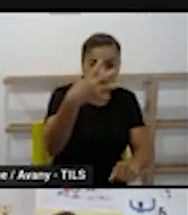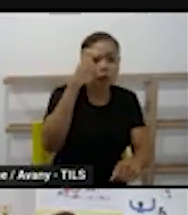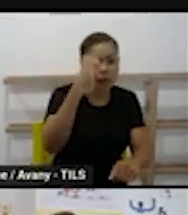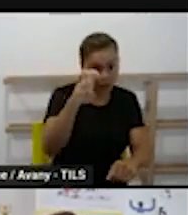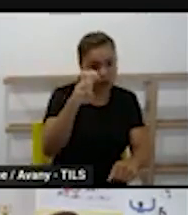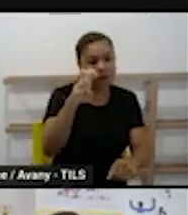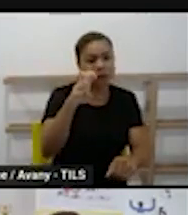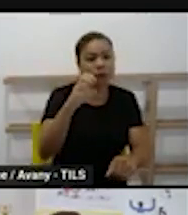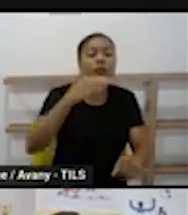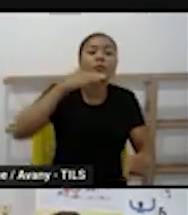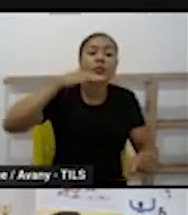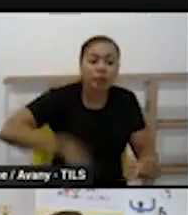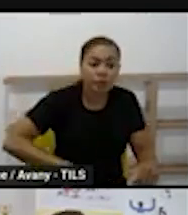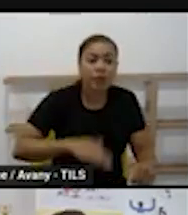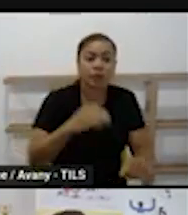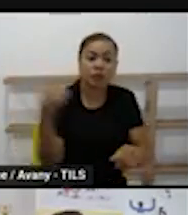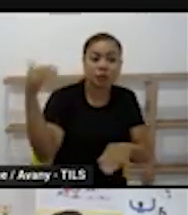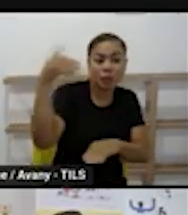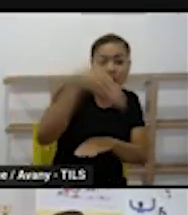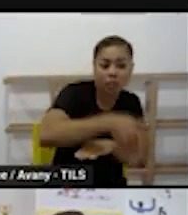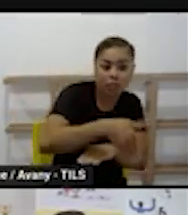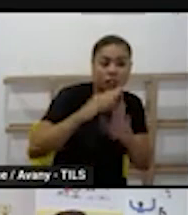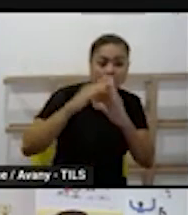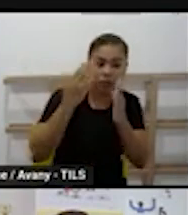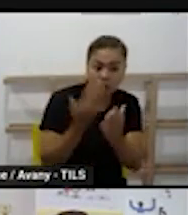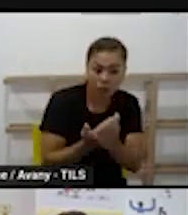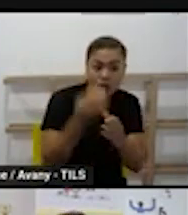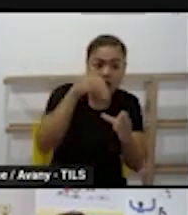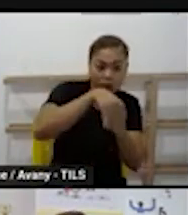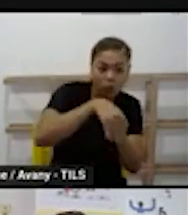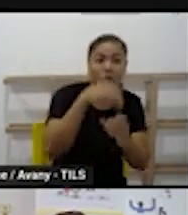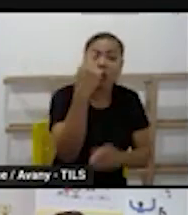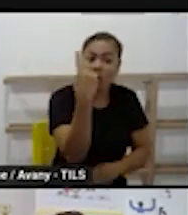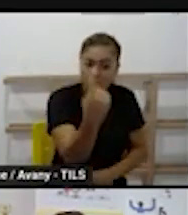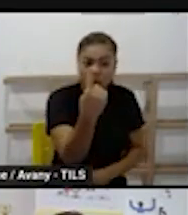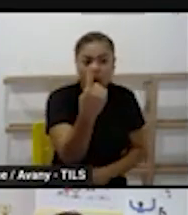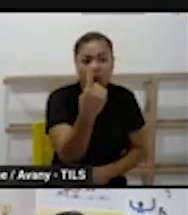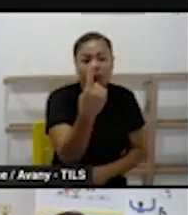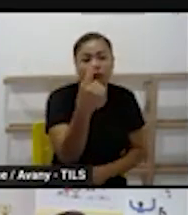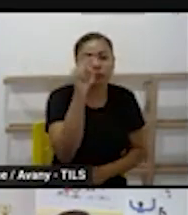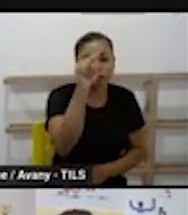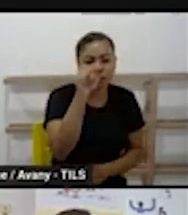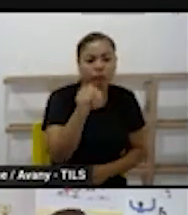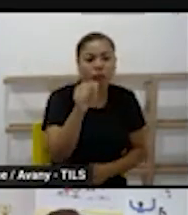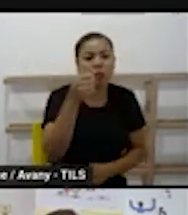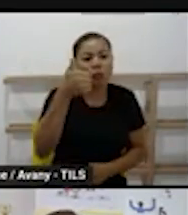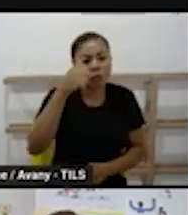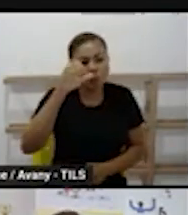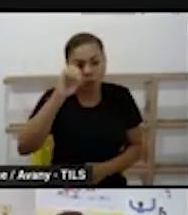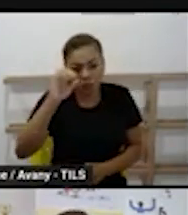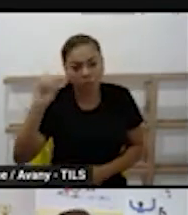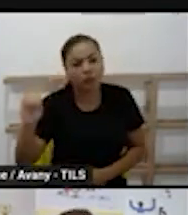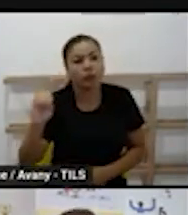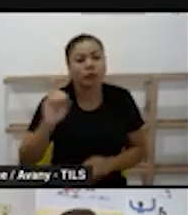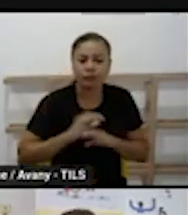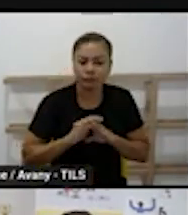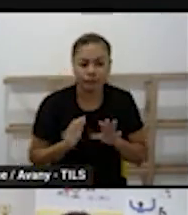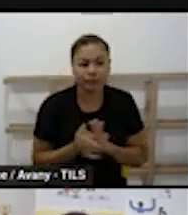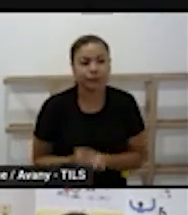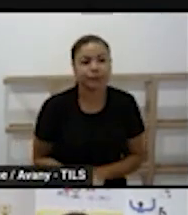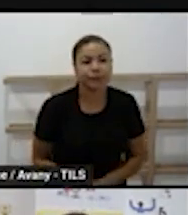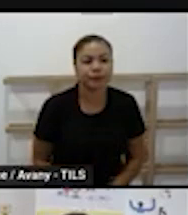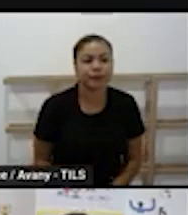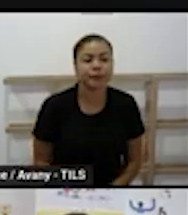hora e sair às dezessete horas. Então, como a gente vai organizar esse tempo, esse tempo escolar? Então, pode passar, Gabi, por